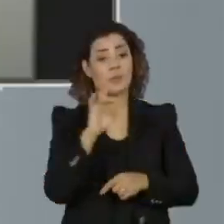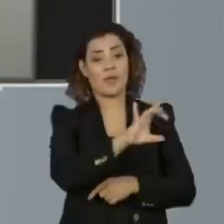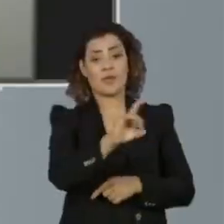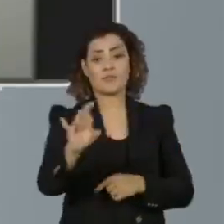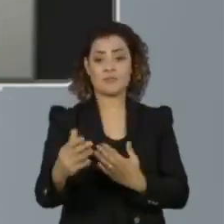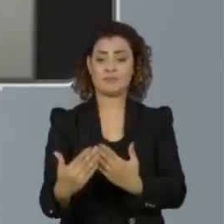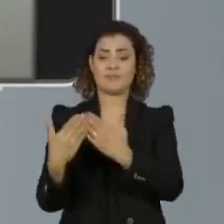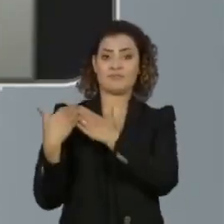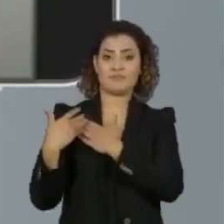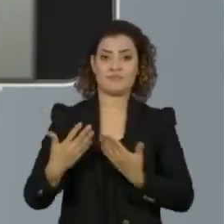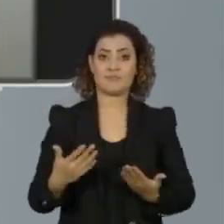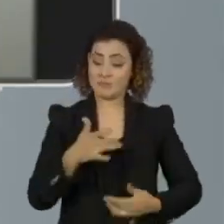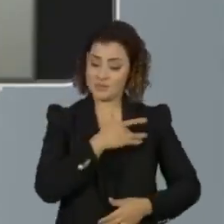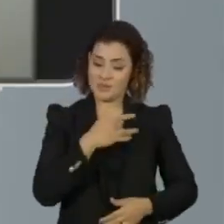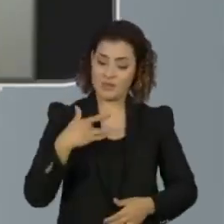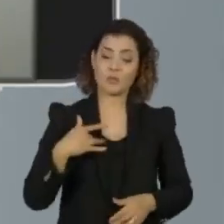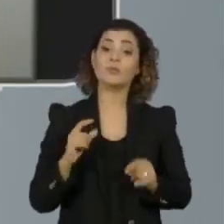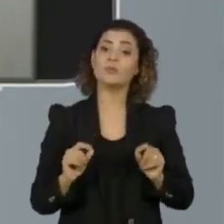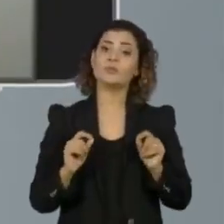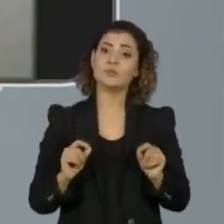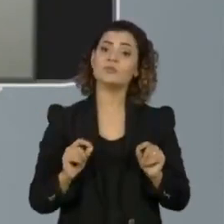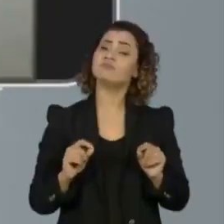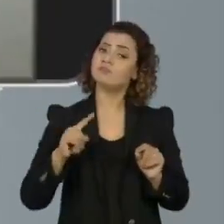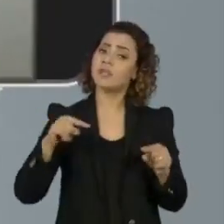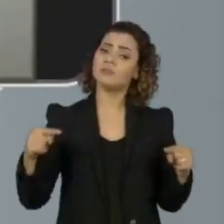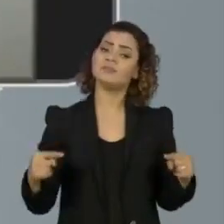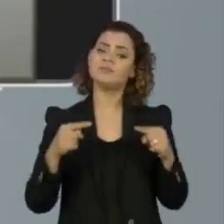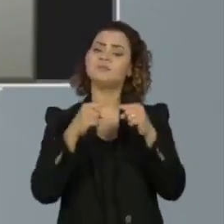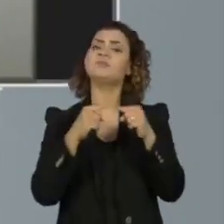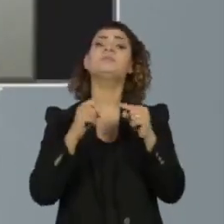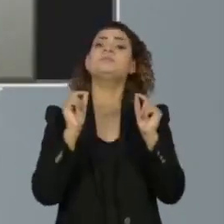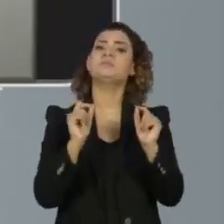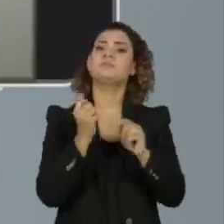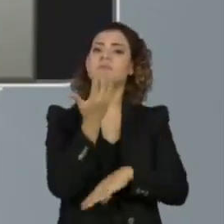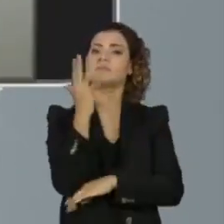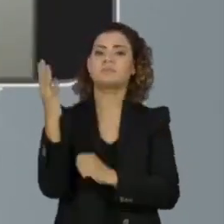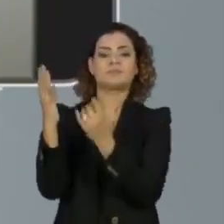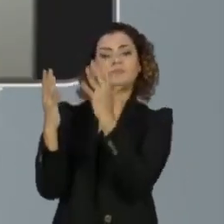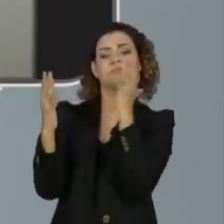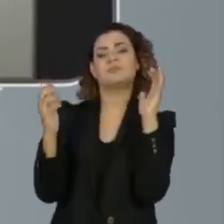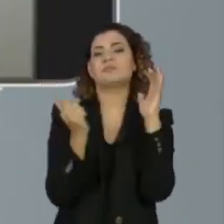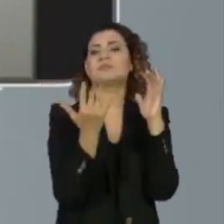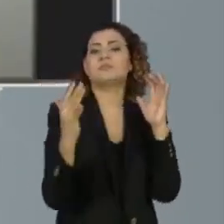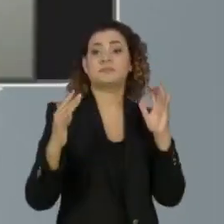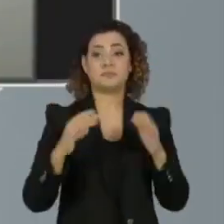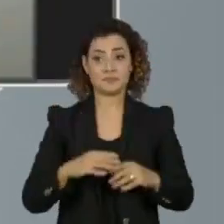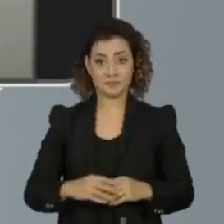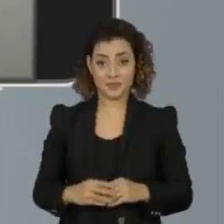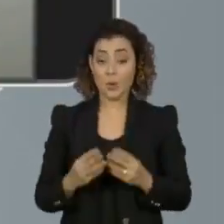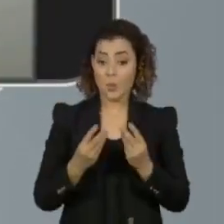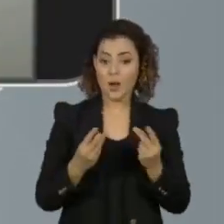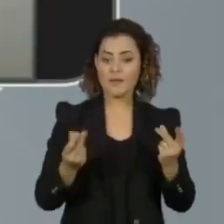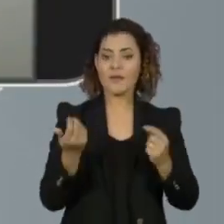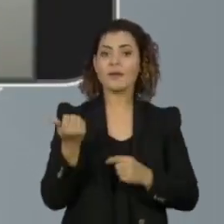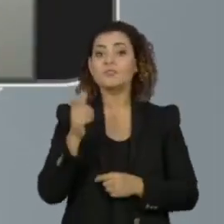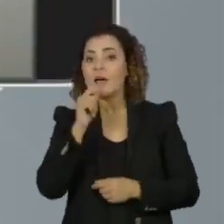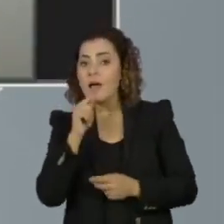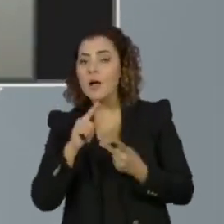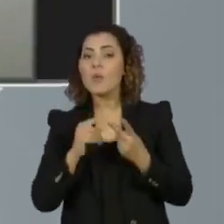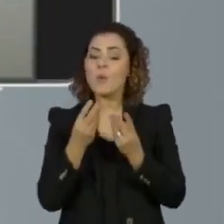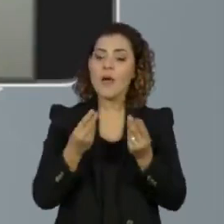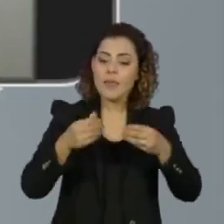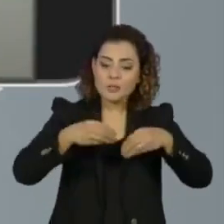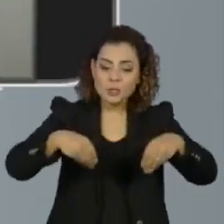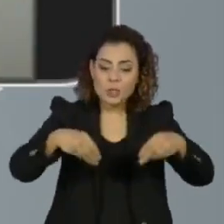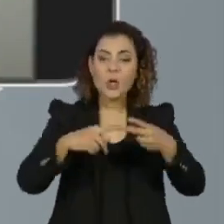nós. A nossa saúde, ela está extremamente ligada ao meio ambiente de uma maneira geral. Qualidade de água, qualidade do